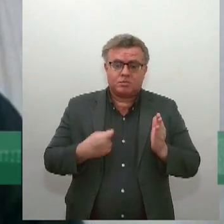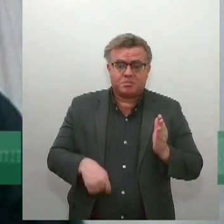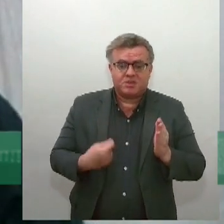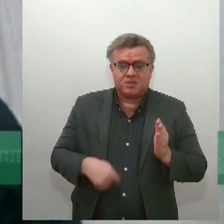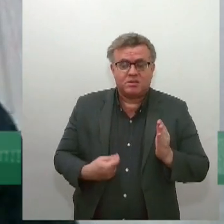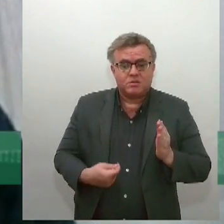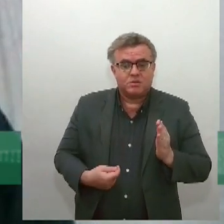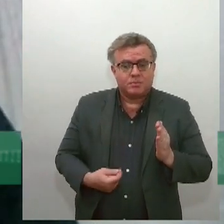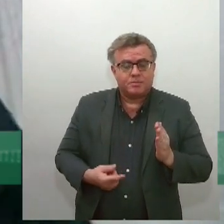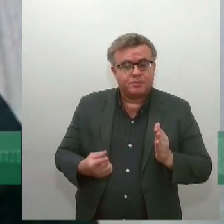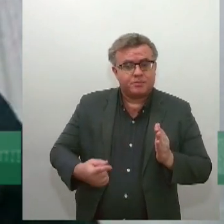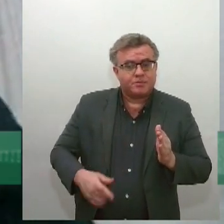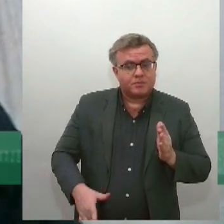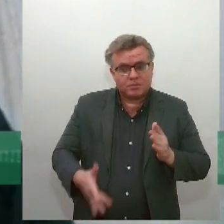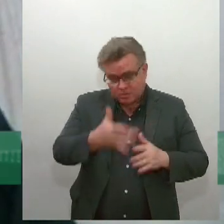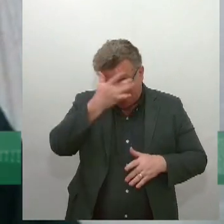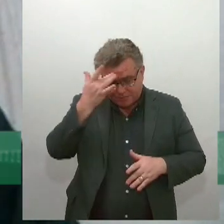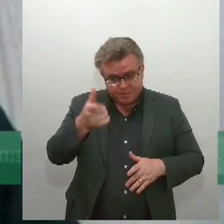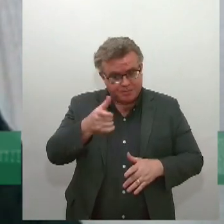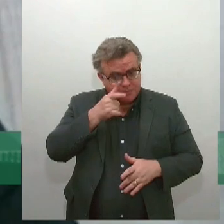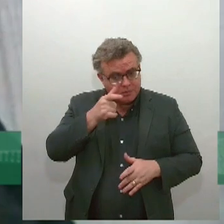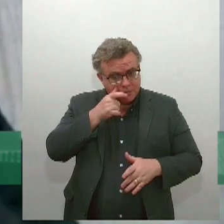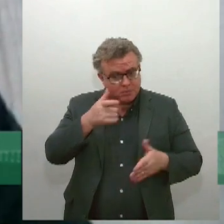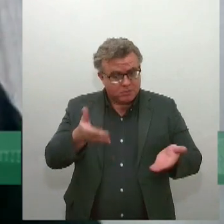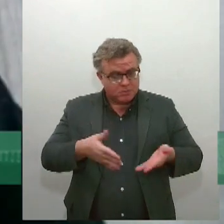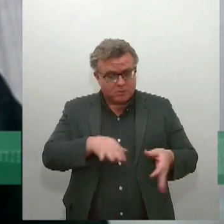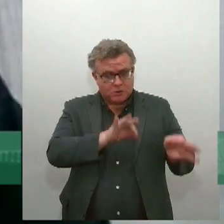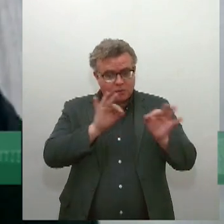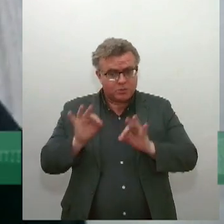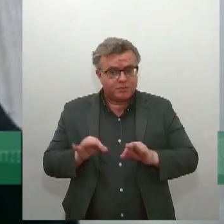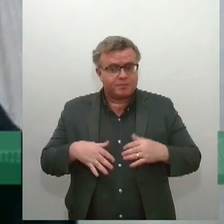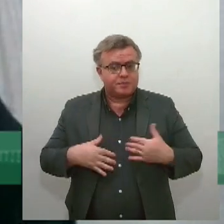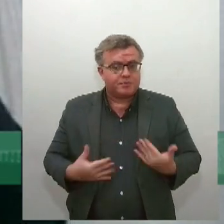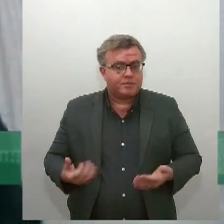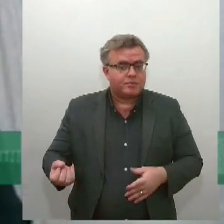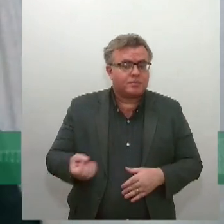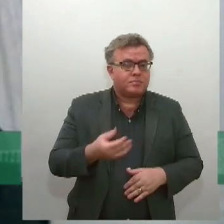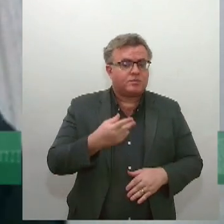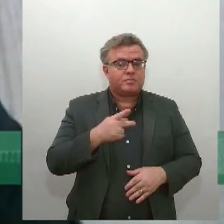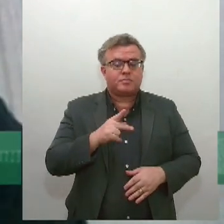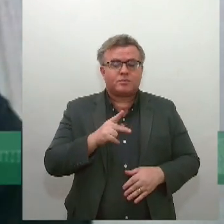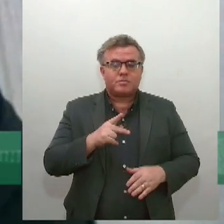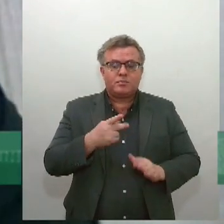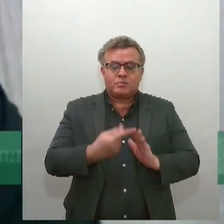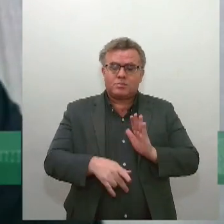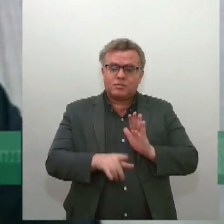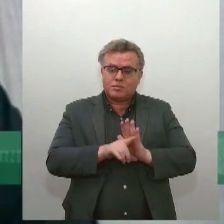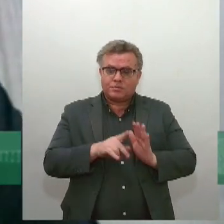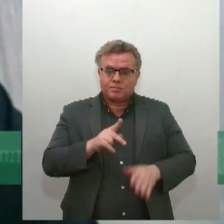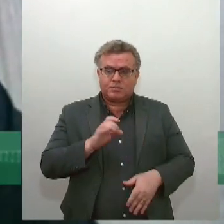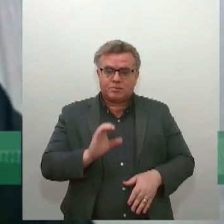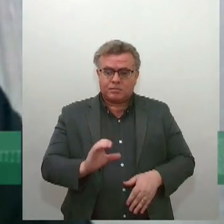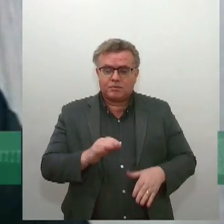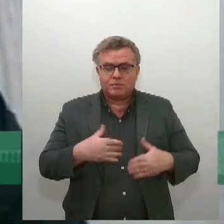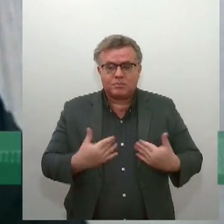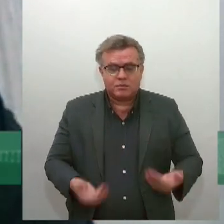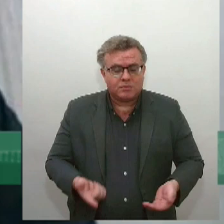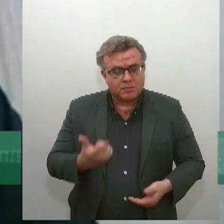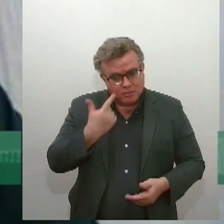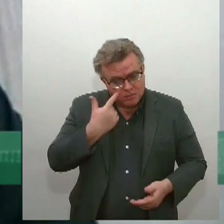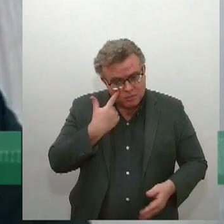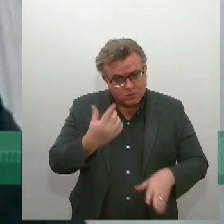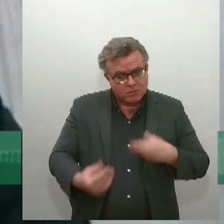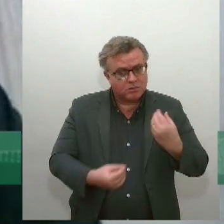telespectador, fique claro que a nova PEC, ela, primeiro, chove no molhado quando determina as decisões colegiadas,